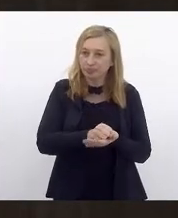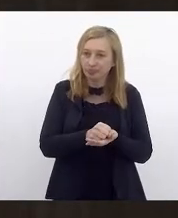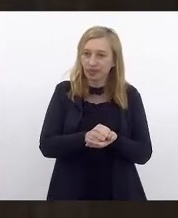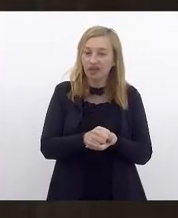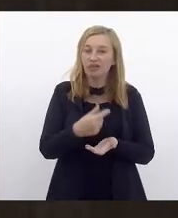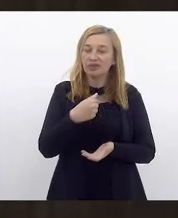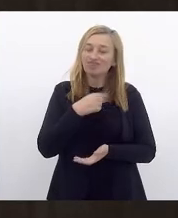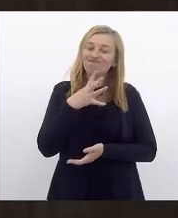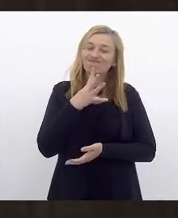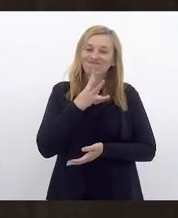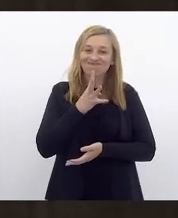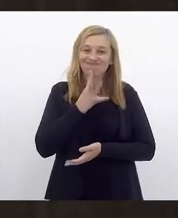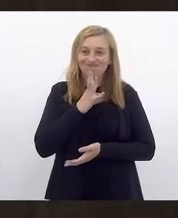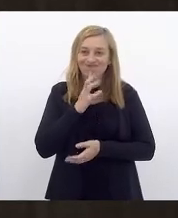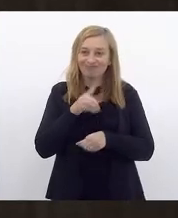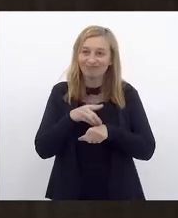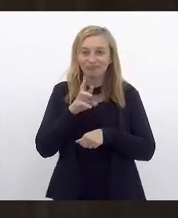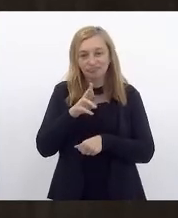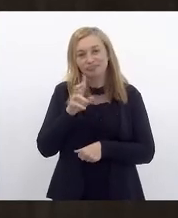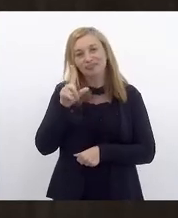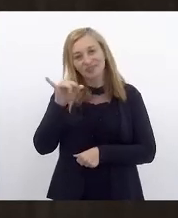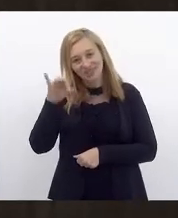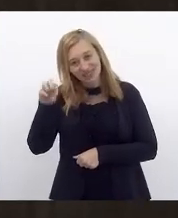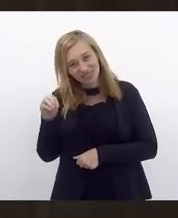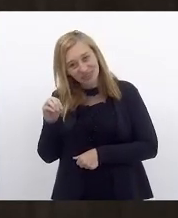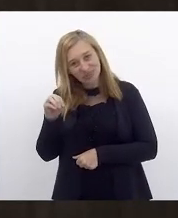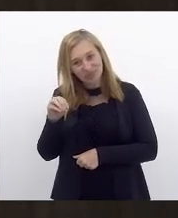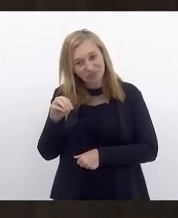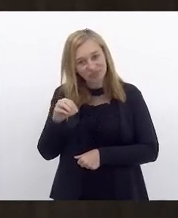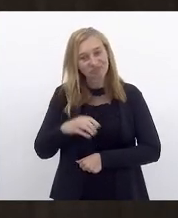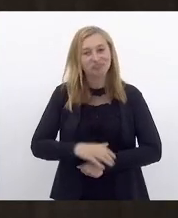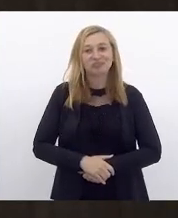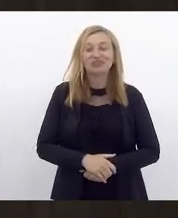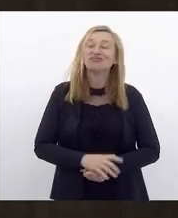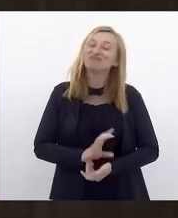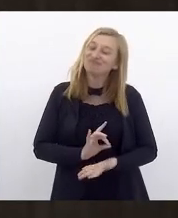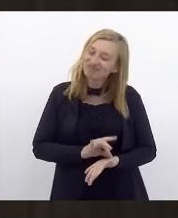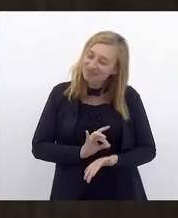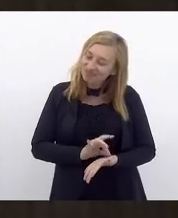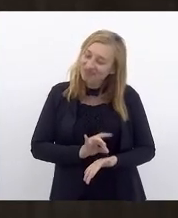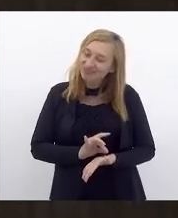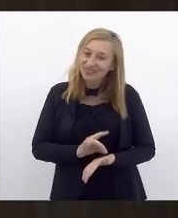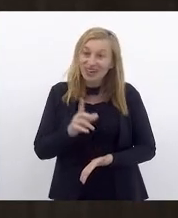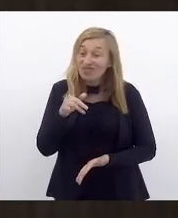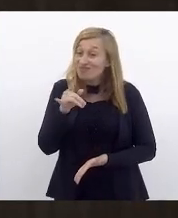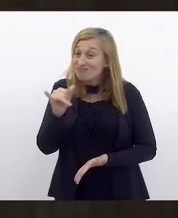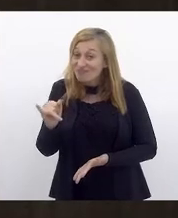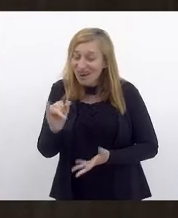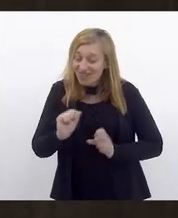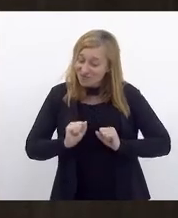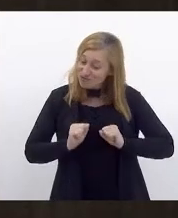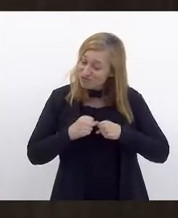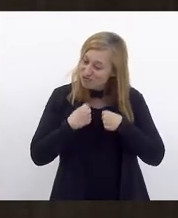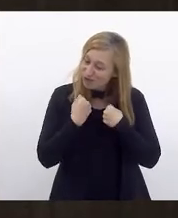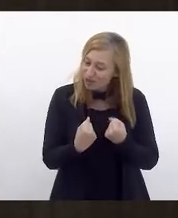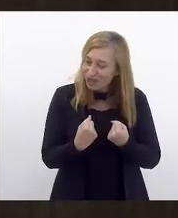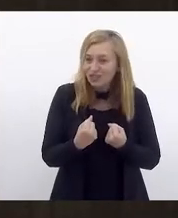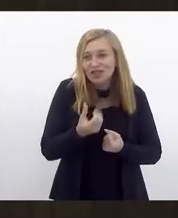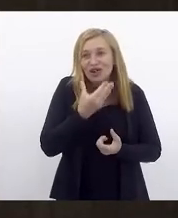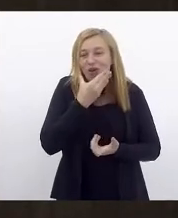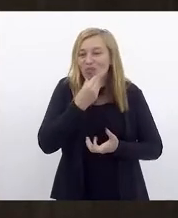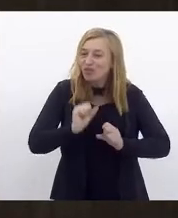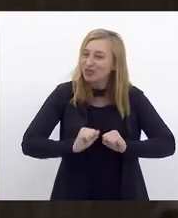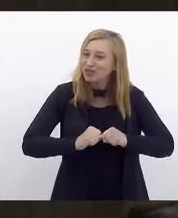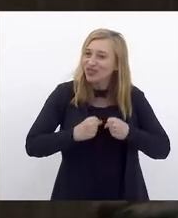conheço o doutor Luciano Aragão. Ele realmente é um pai dedicado, é um homem que tem se